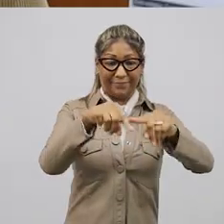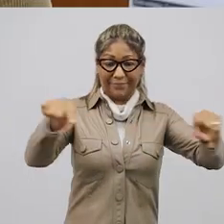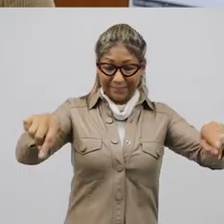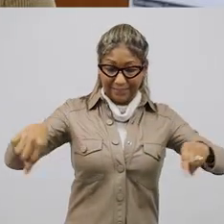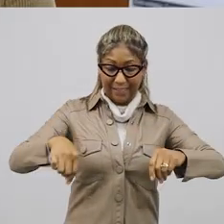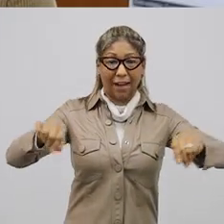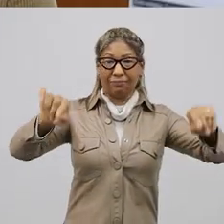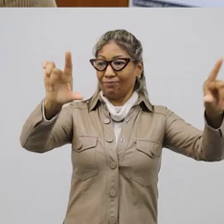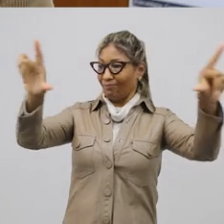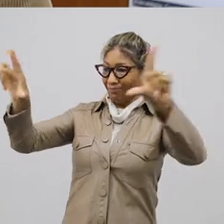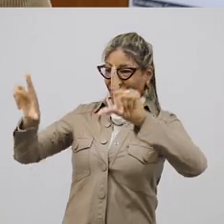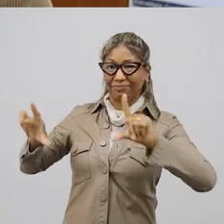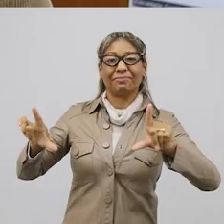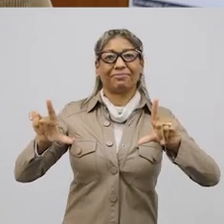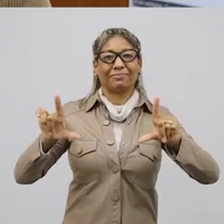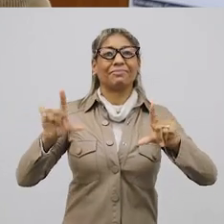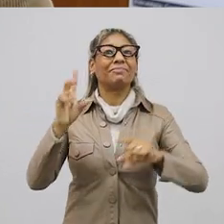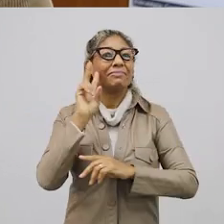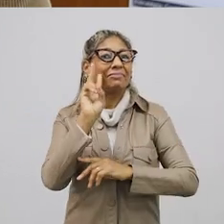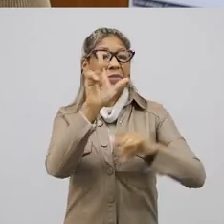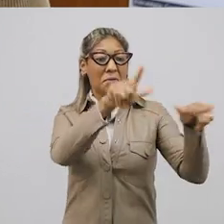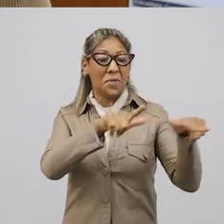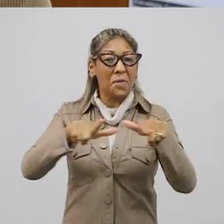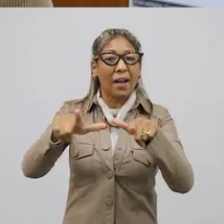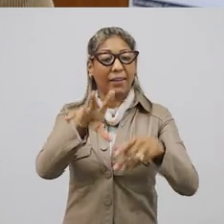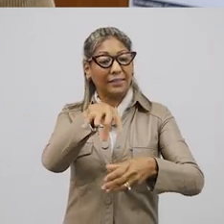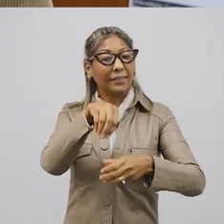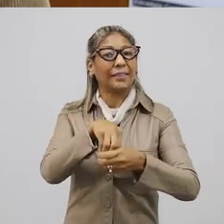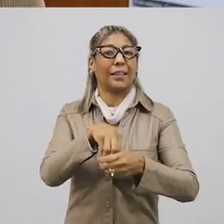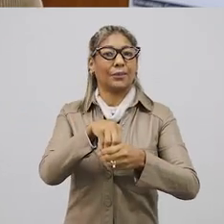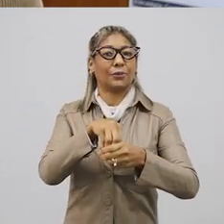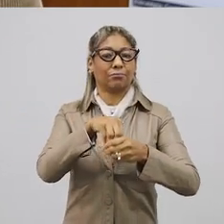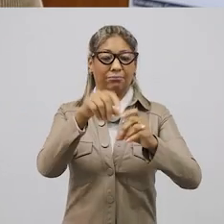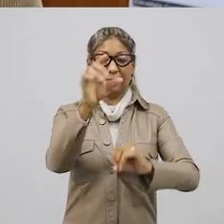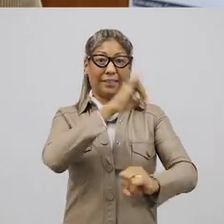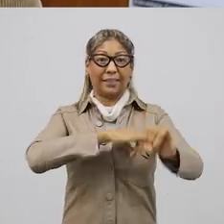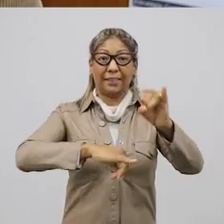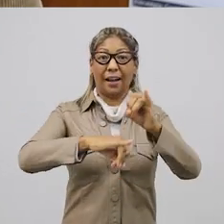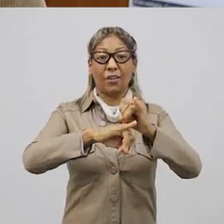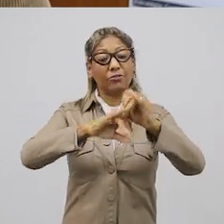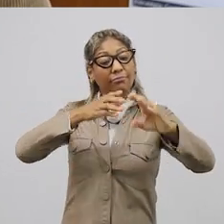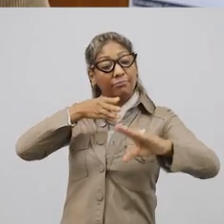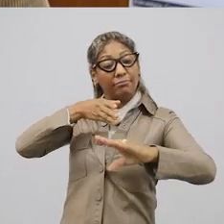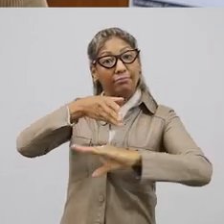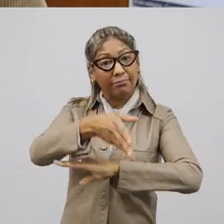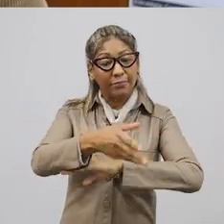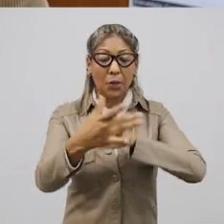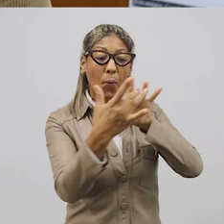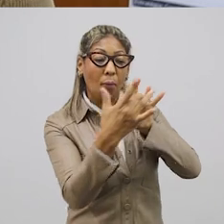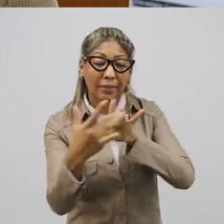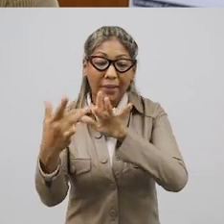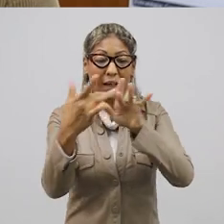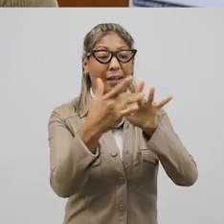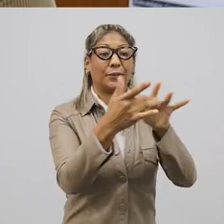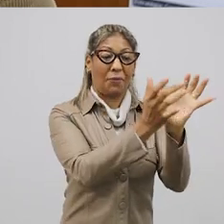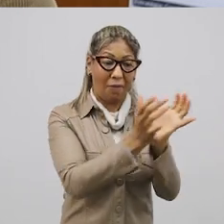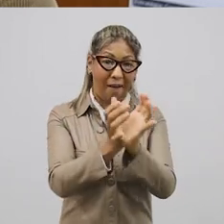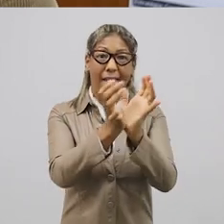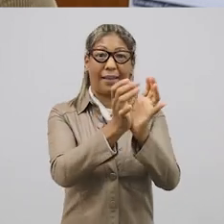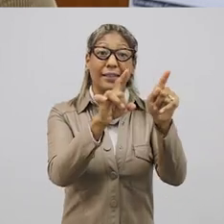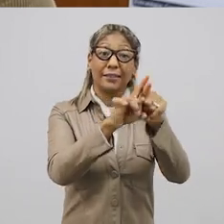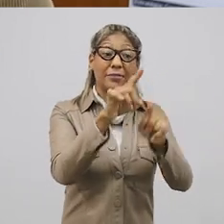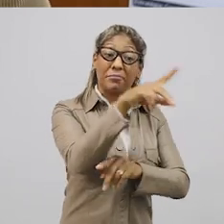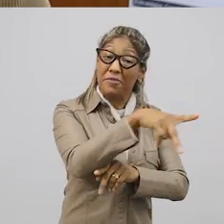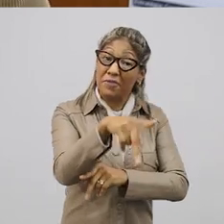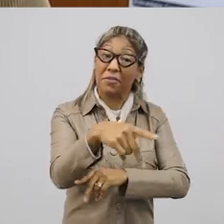E a sala de aula virtual é exatamente isso. Um ambiente dentro da internet, onde ele vai ter contato com os colegas